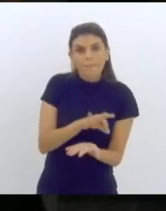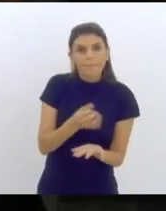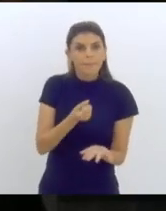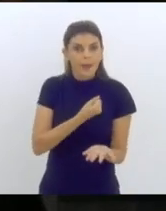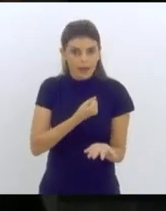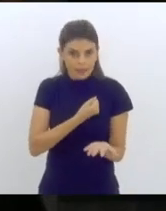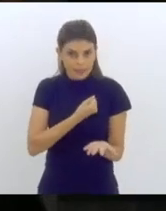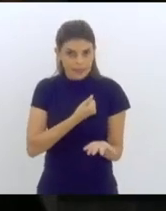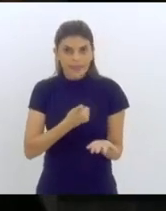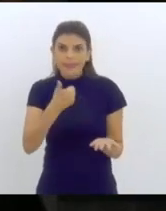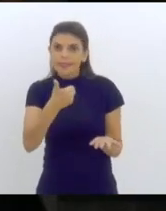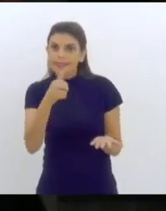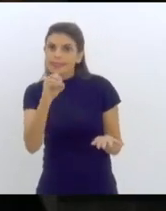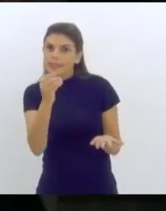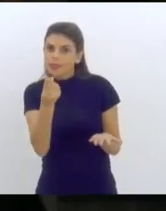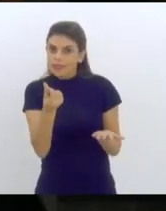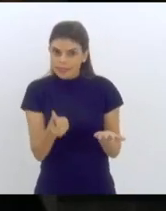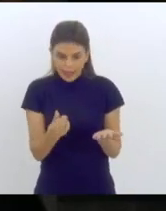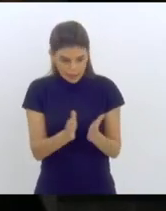106,